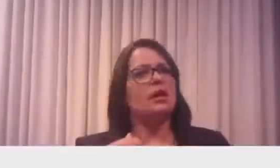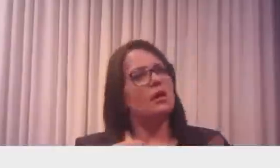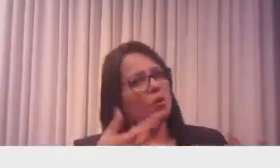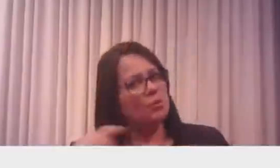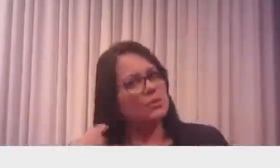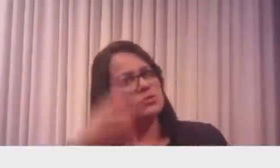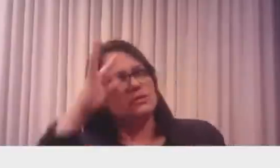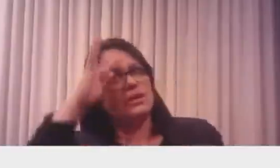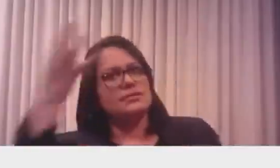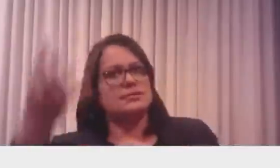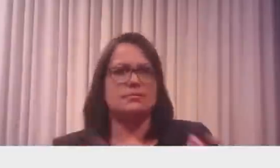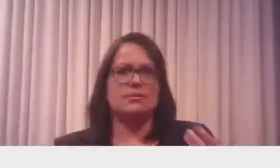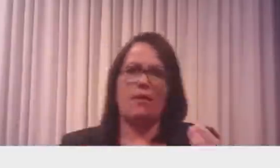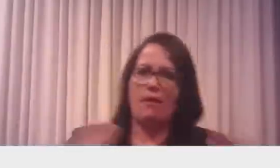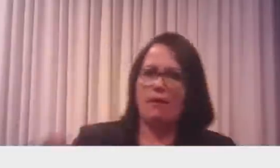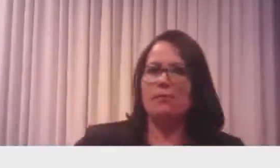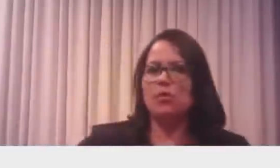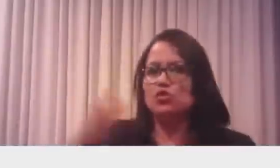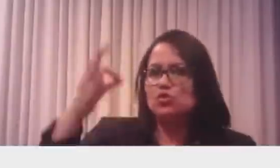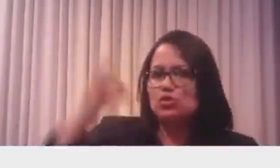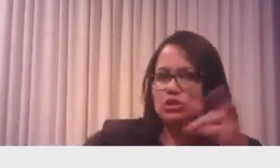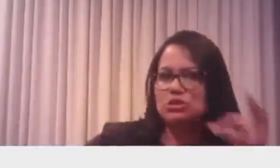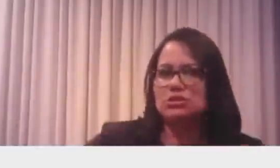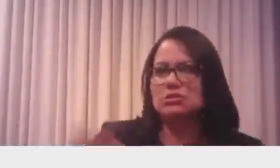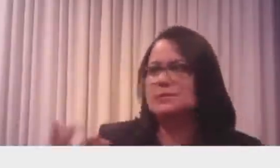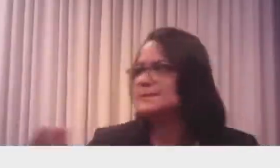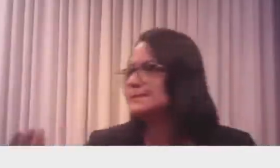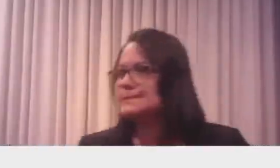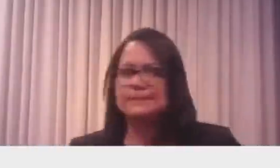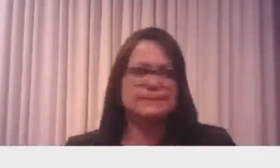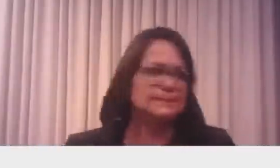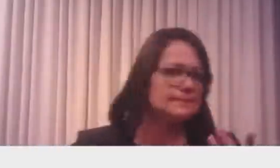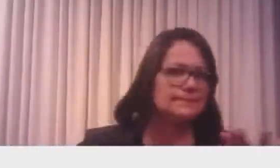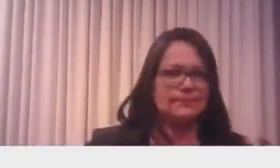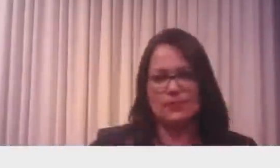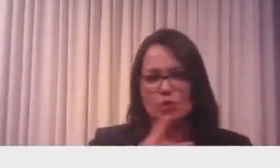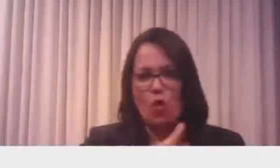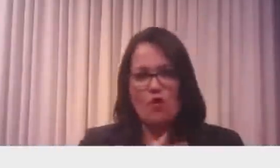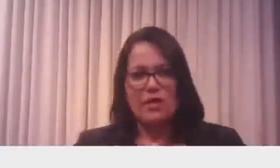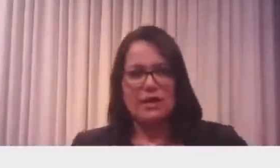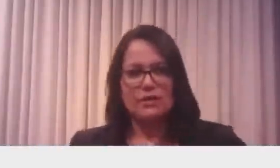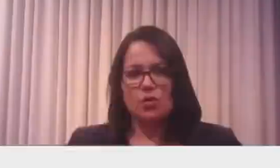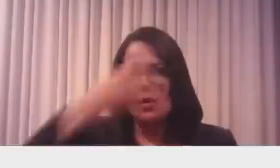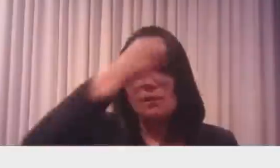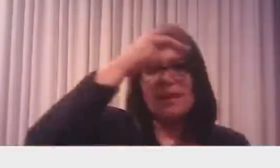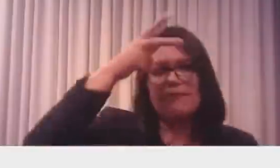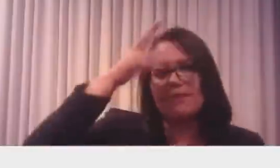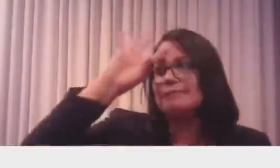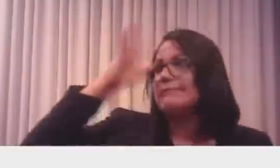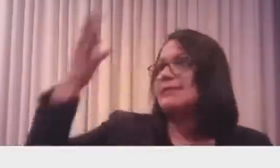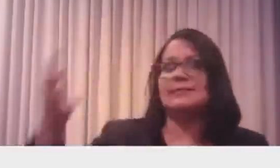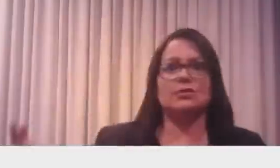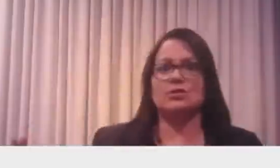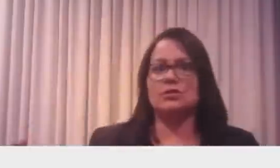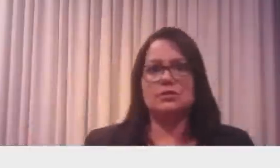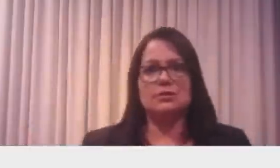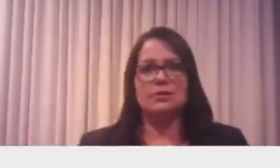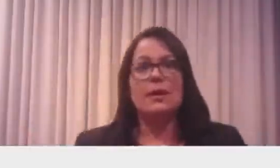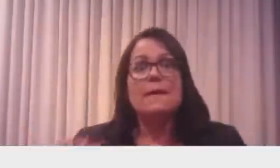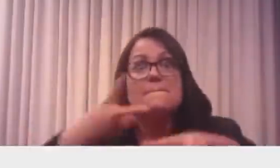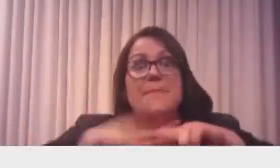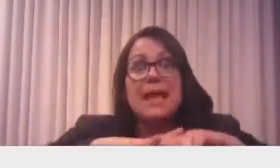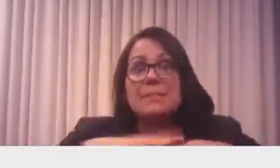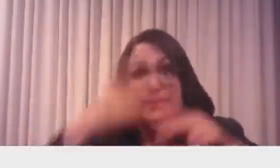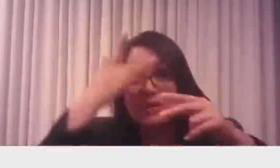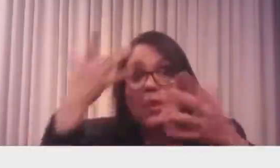dificuldade de ações na justiça. De governador de prefeito está decidindo. Agora, 2 a 8